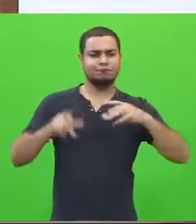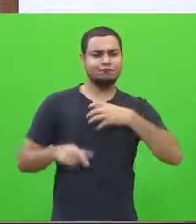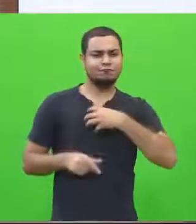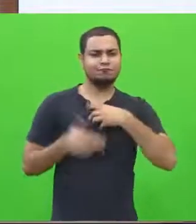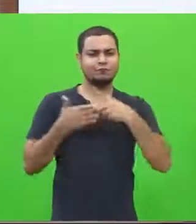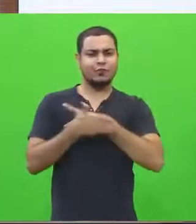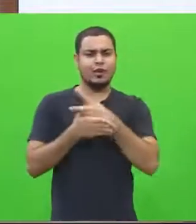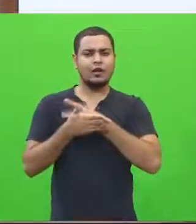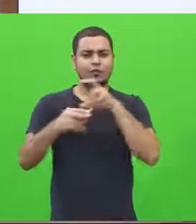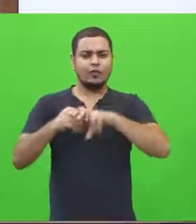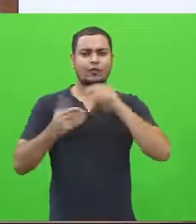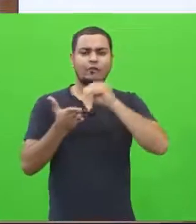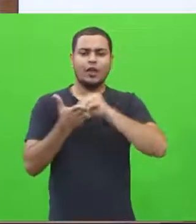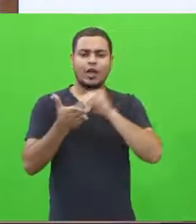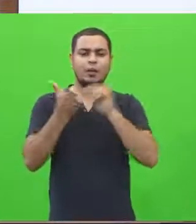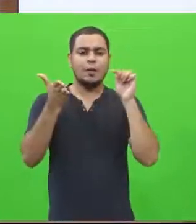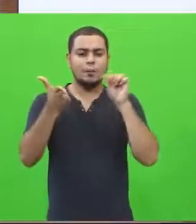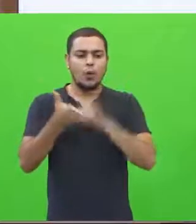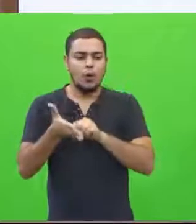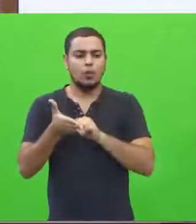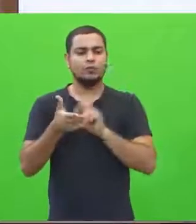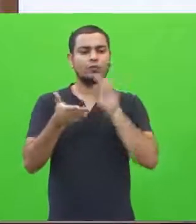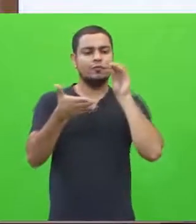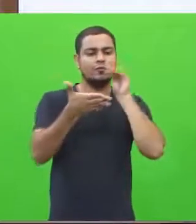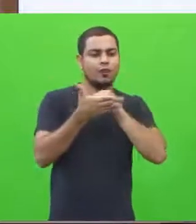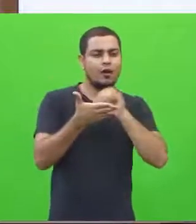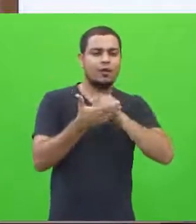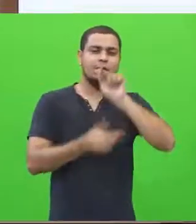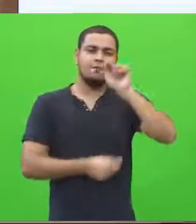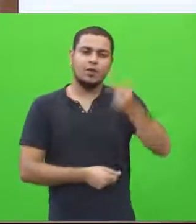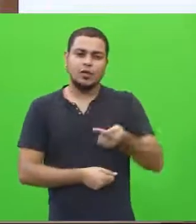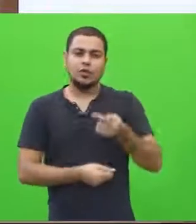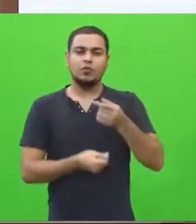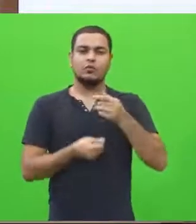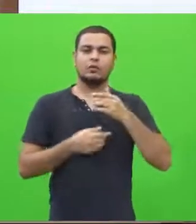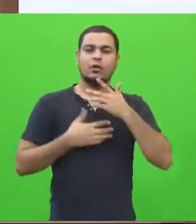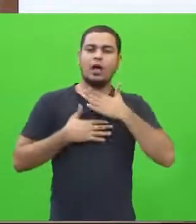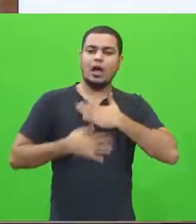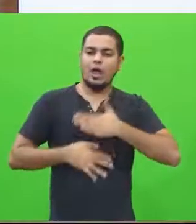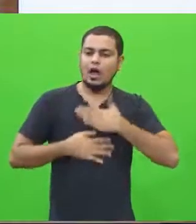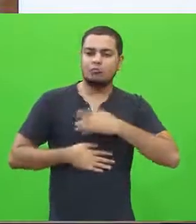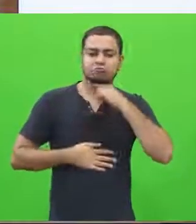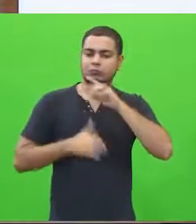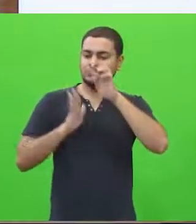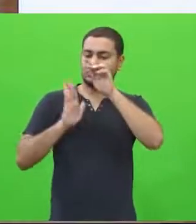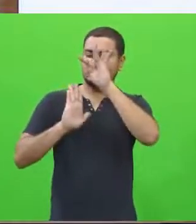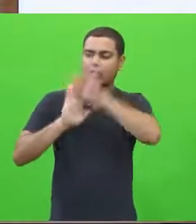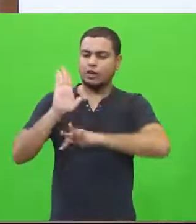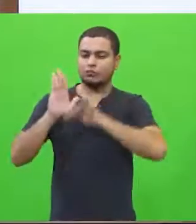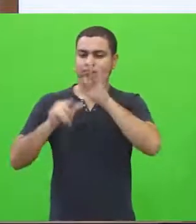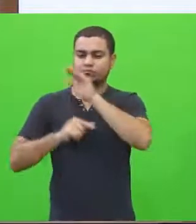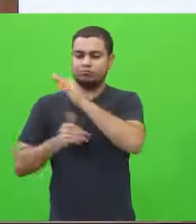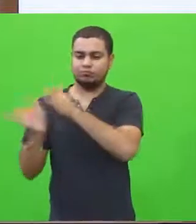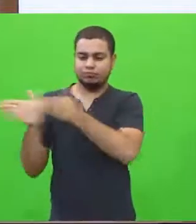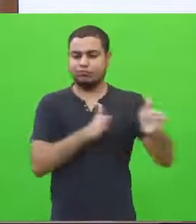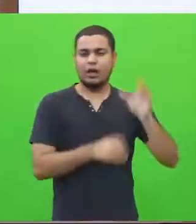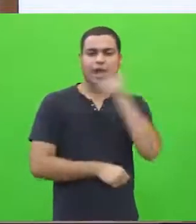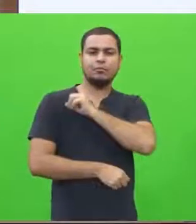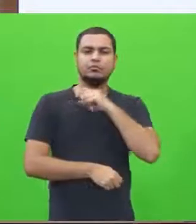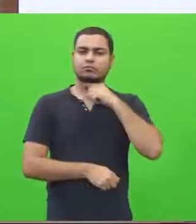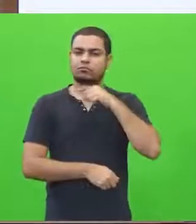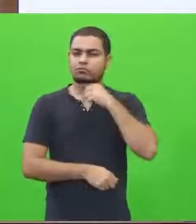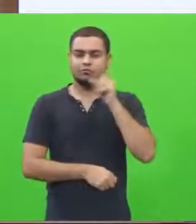a questão da pontuação, as pausas, para dar a questão do sentido. Então, assim, a pontuação é